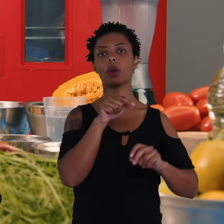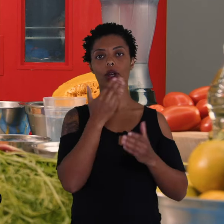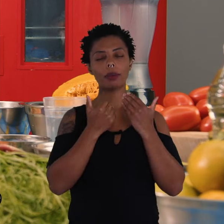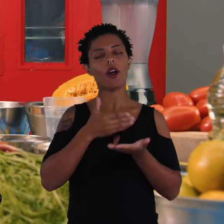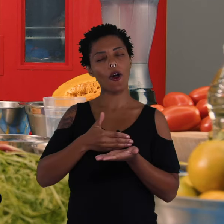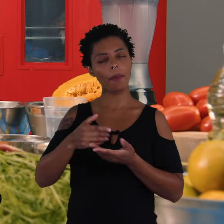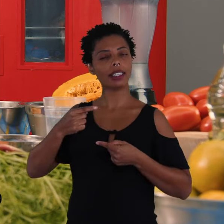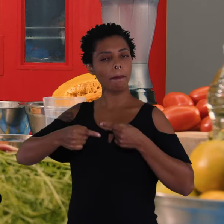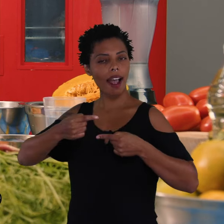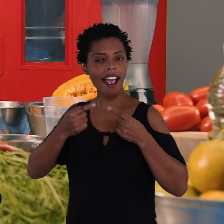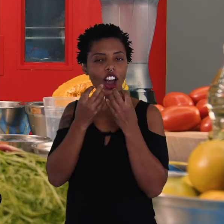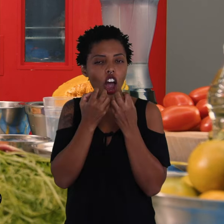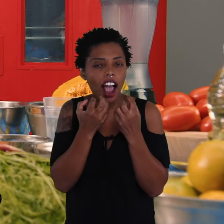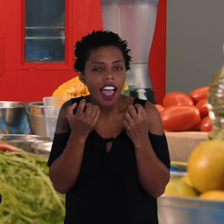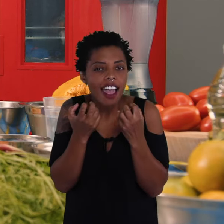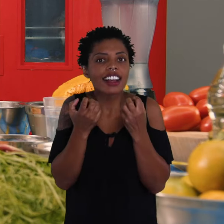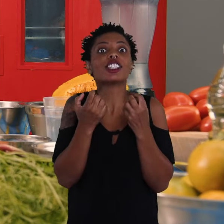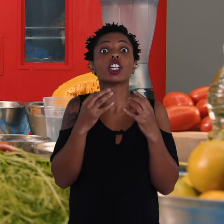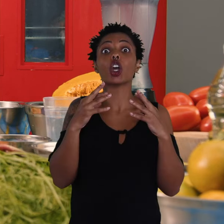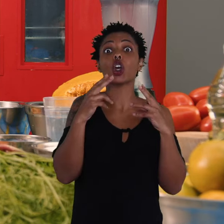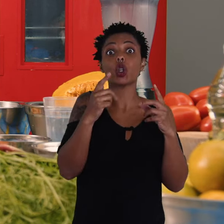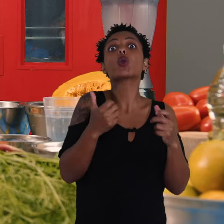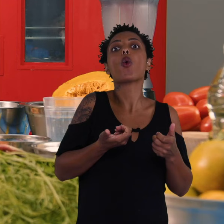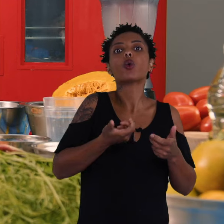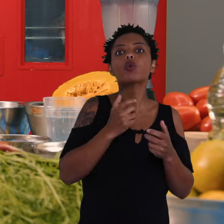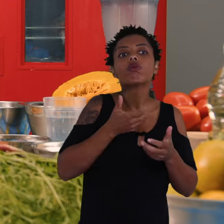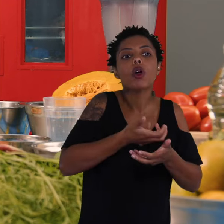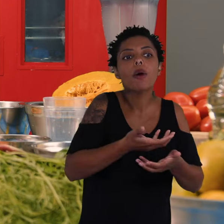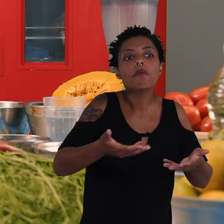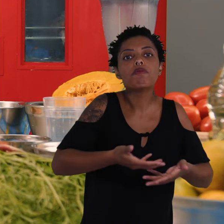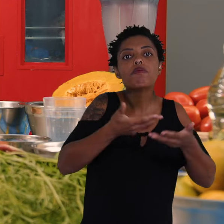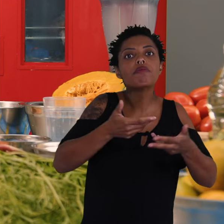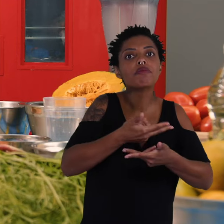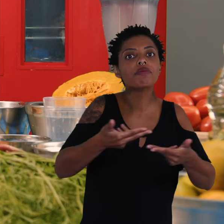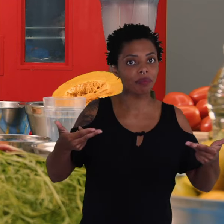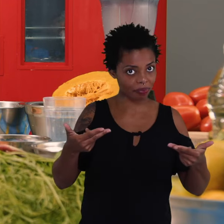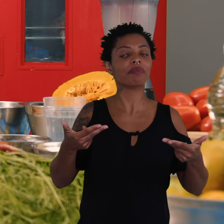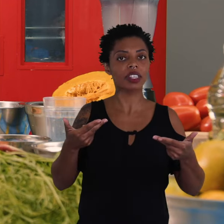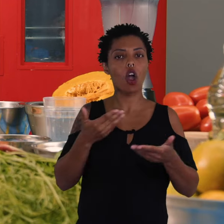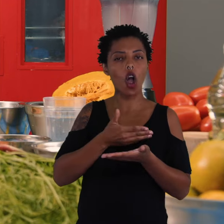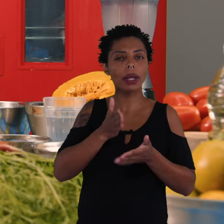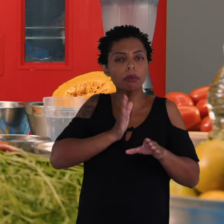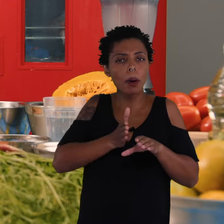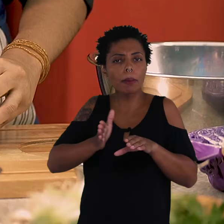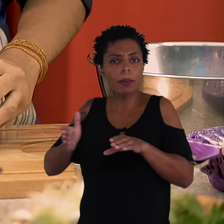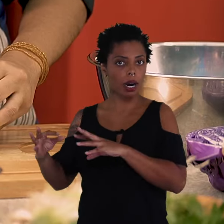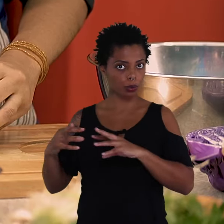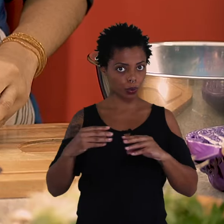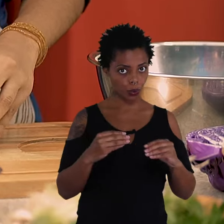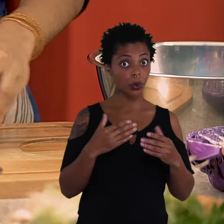começar pela panquequinha crocante com todos os legumes. Então eu vou começar picando tudo aqui